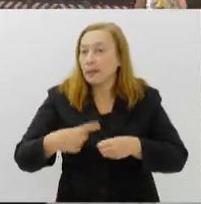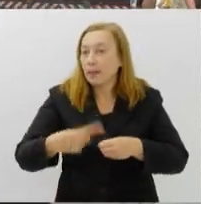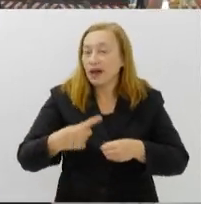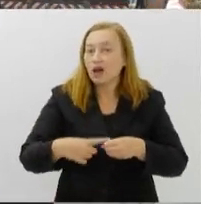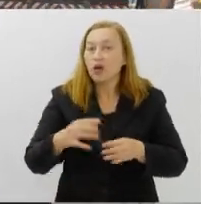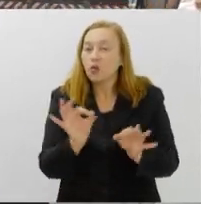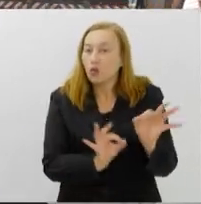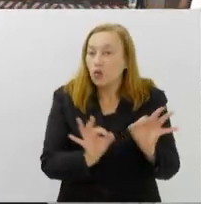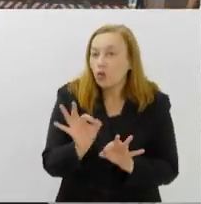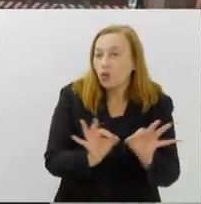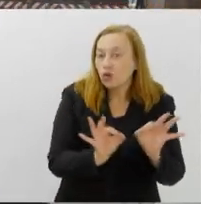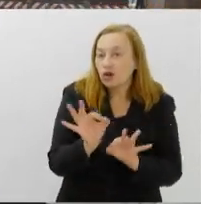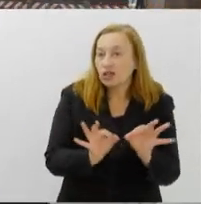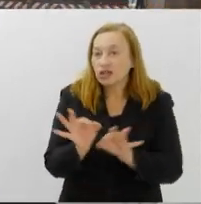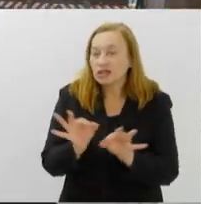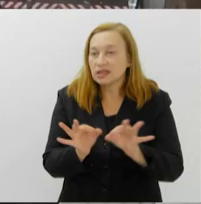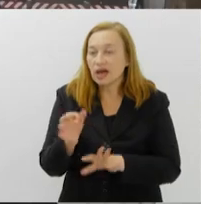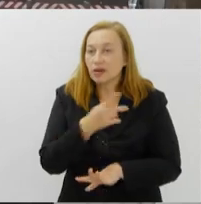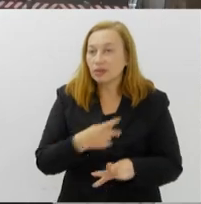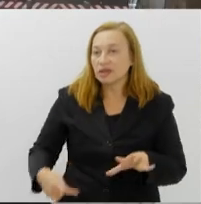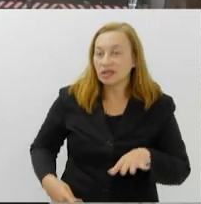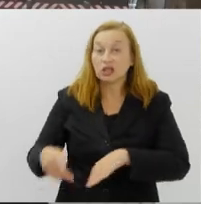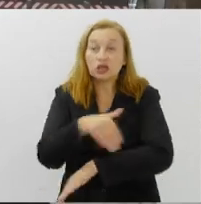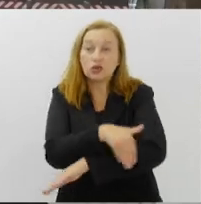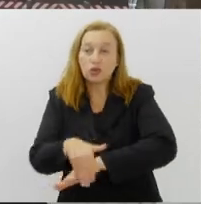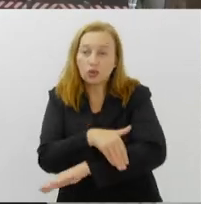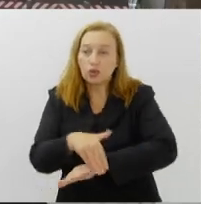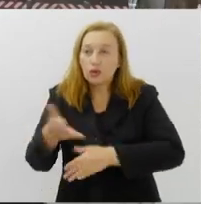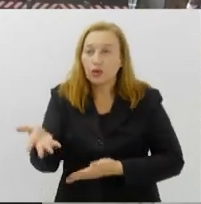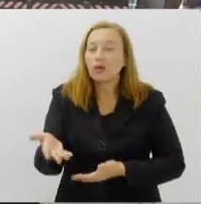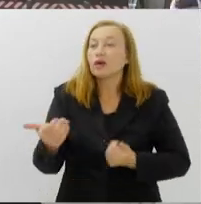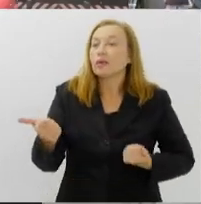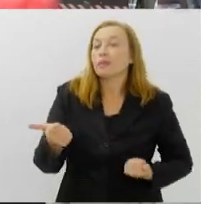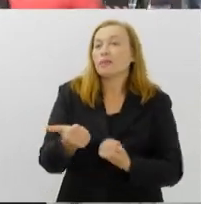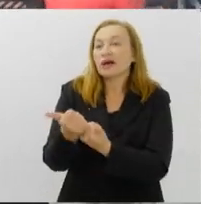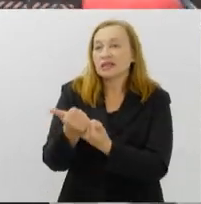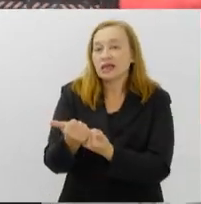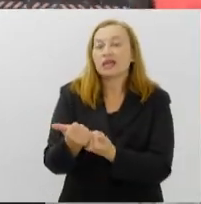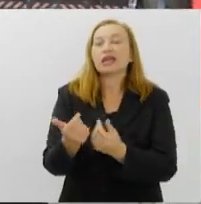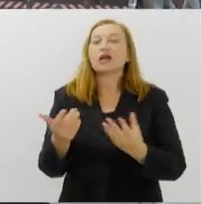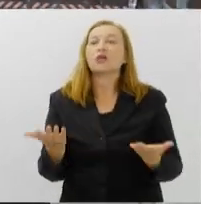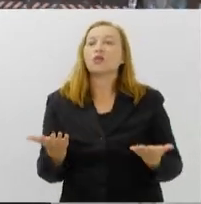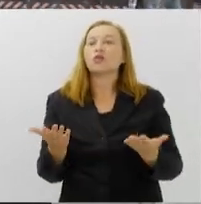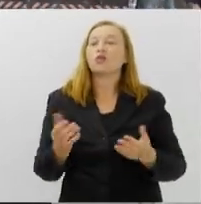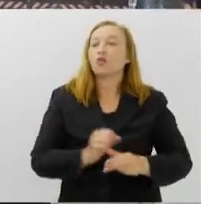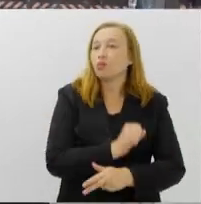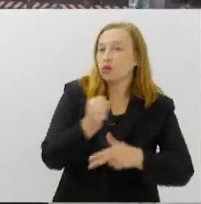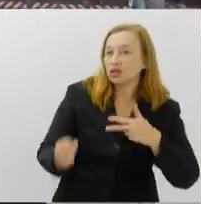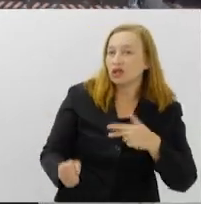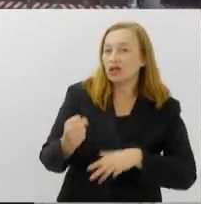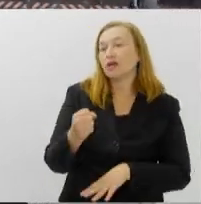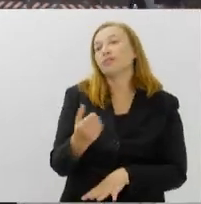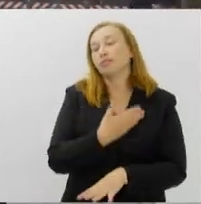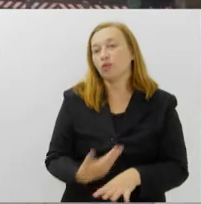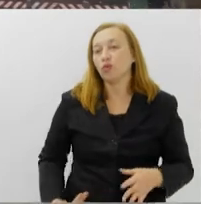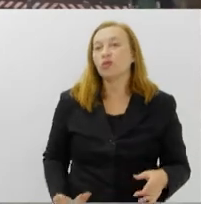de ruas, trazer essas demandas em parceria com o poder público, em parceria com projetos